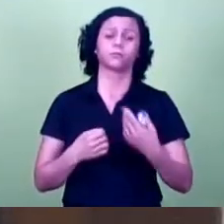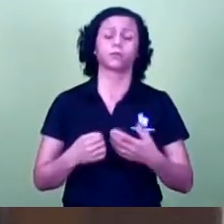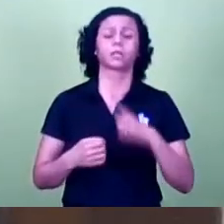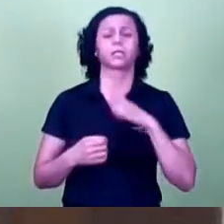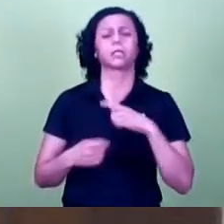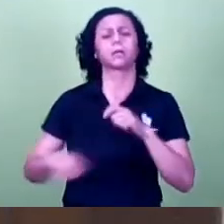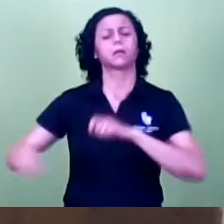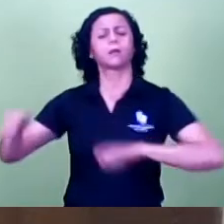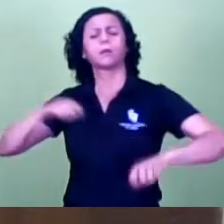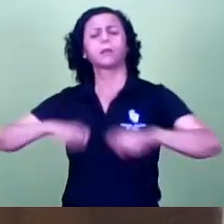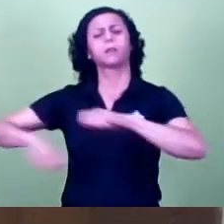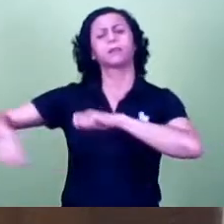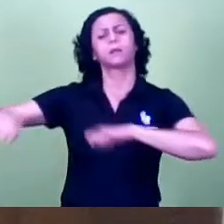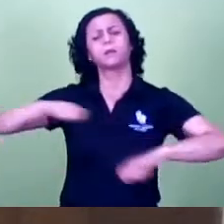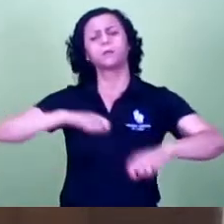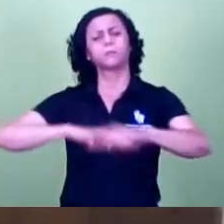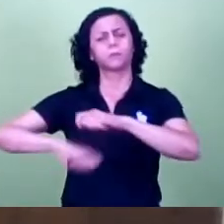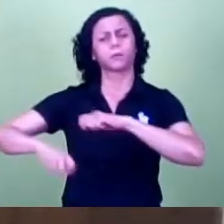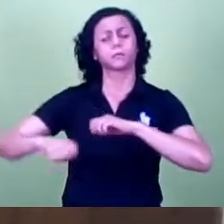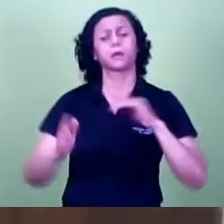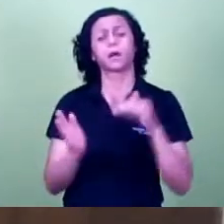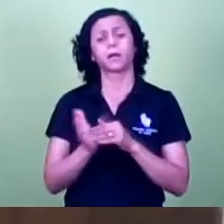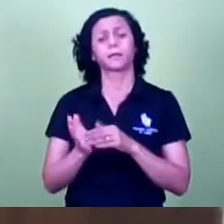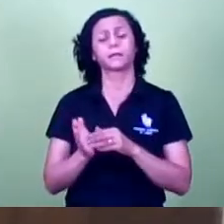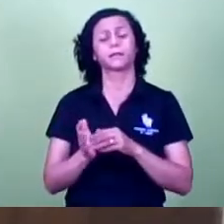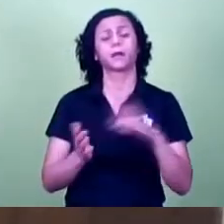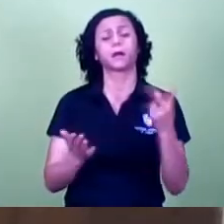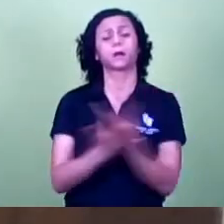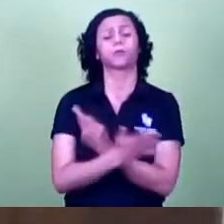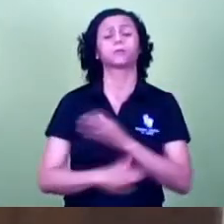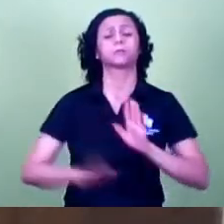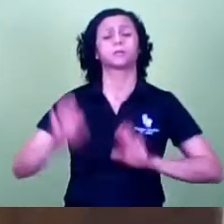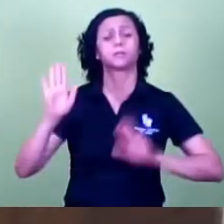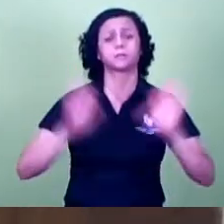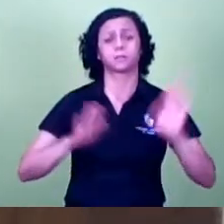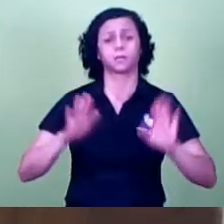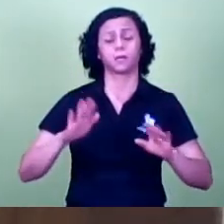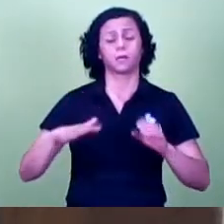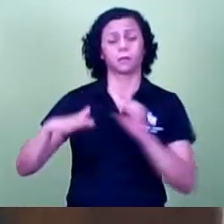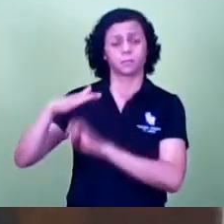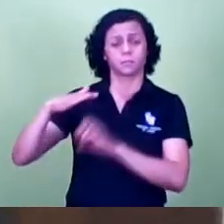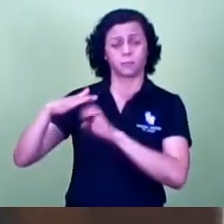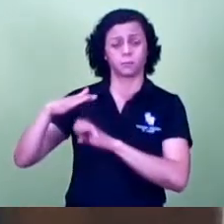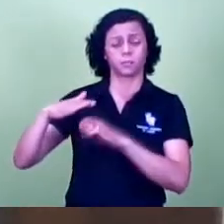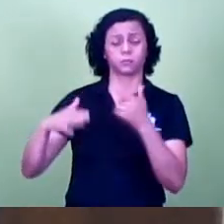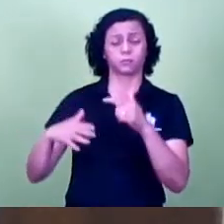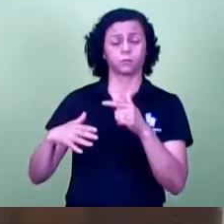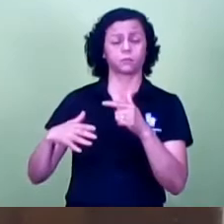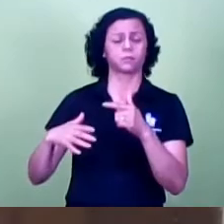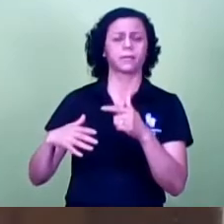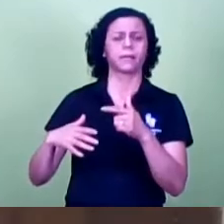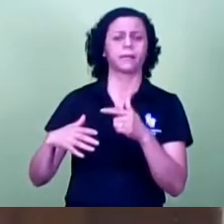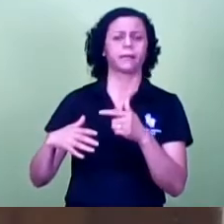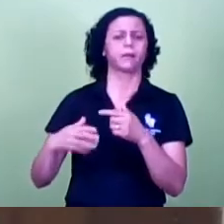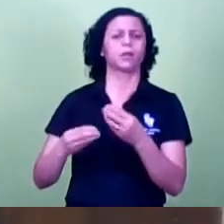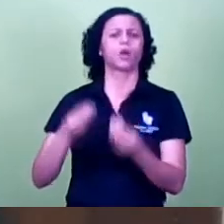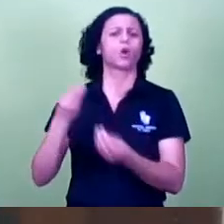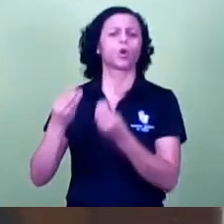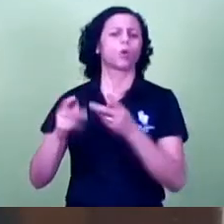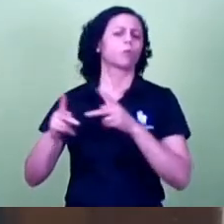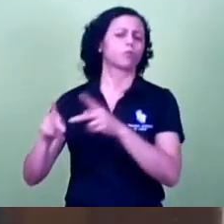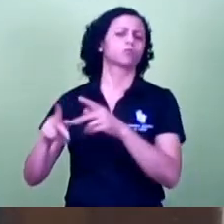até que se faça a licitação essa empresa não tem como certificar em nossa cidade e eu estou falando e não estão resolvendo